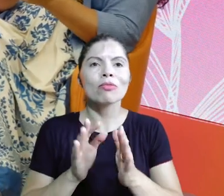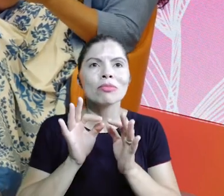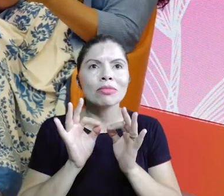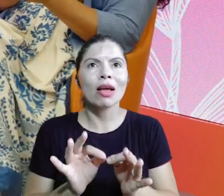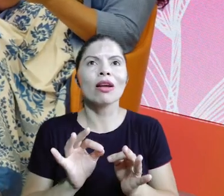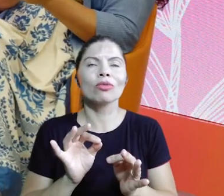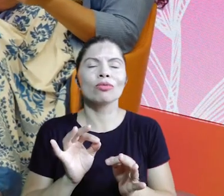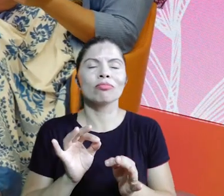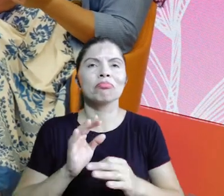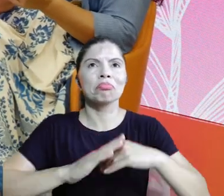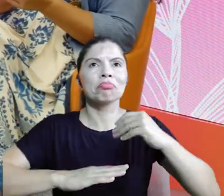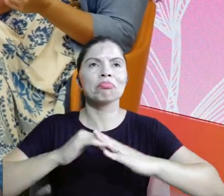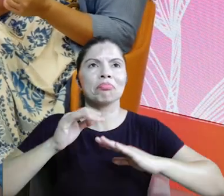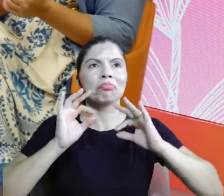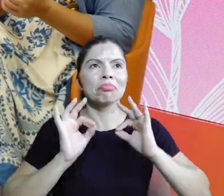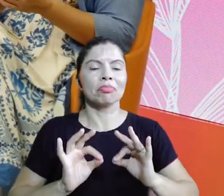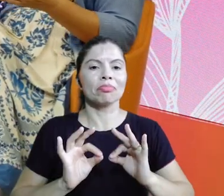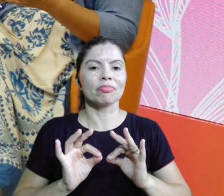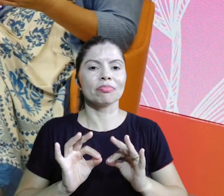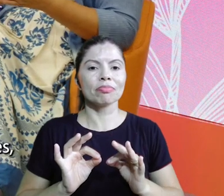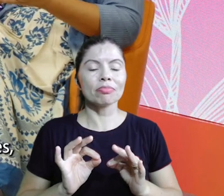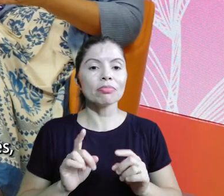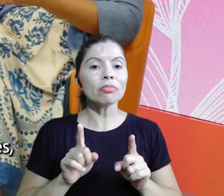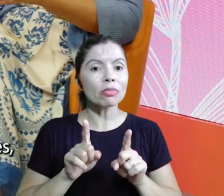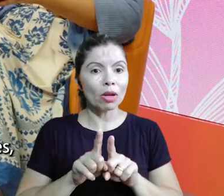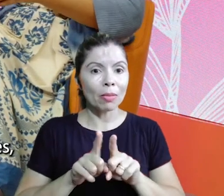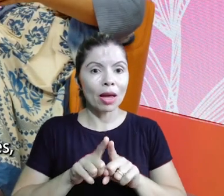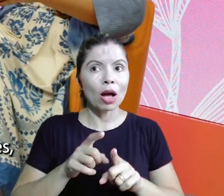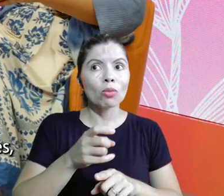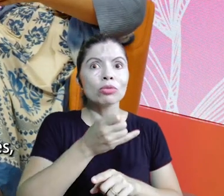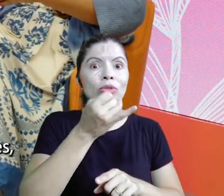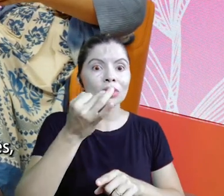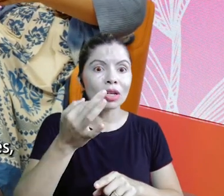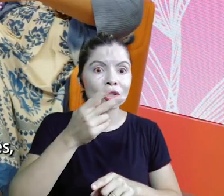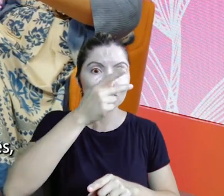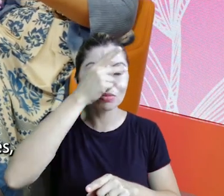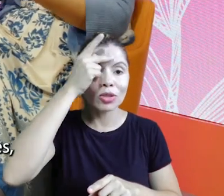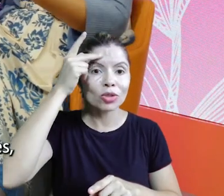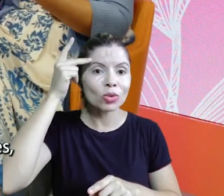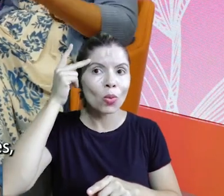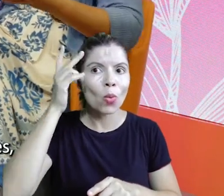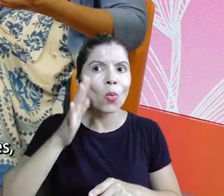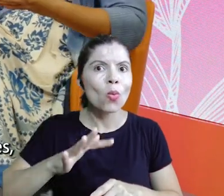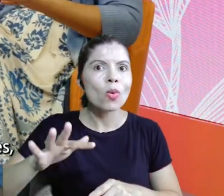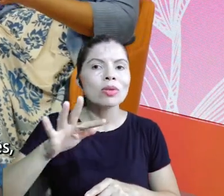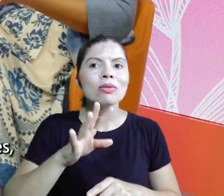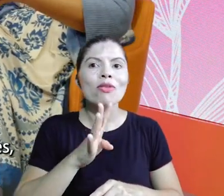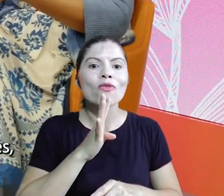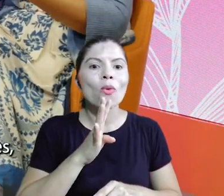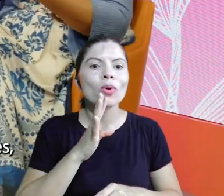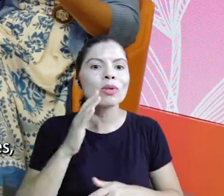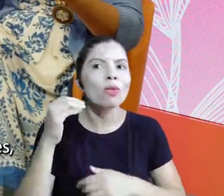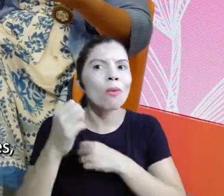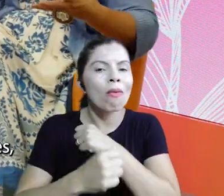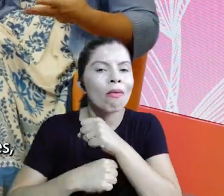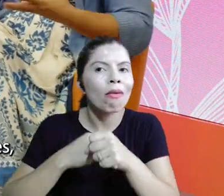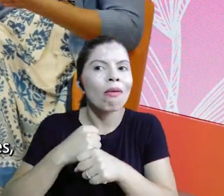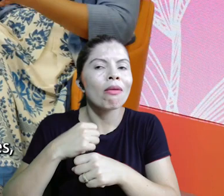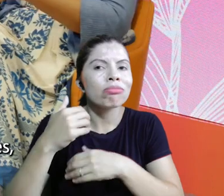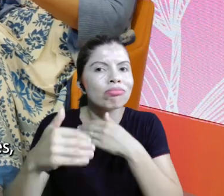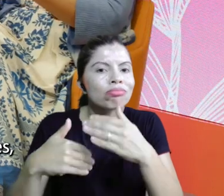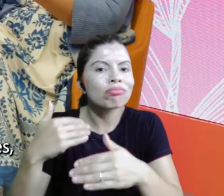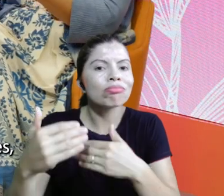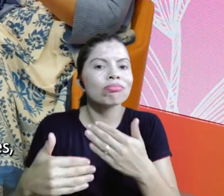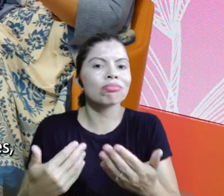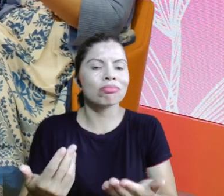certo. E de brinde, assim, gente, a quantidade de pessoas interessantes, a rede que a gente conheceu,